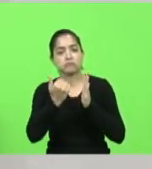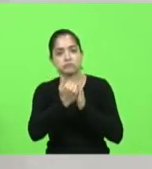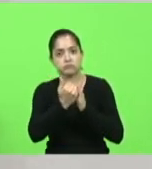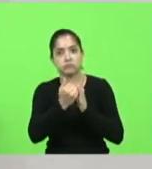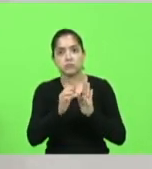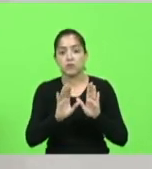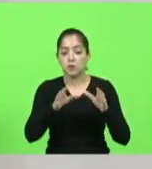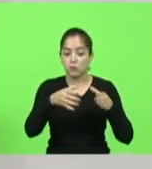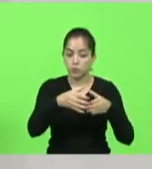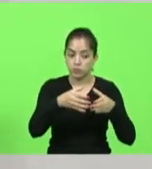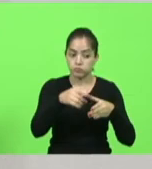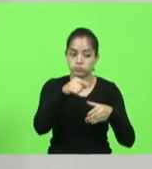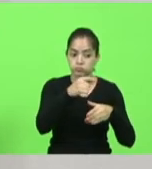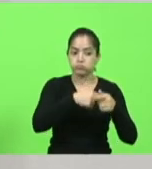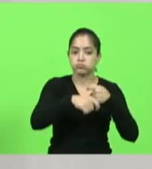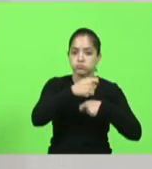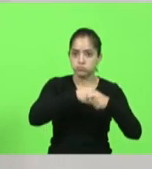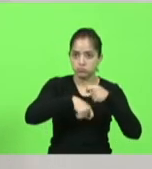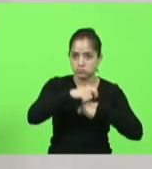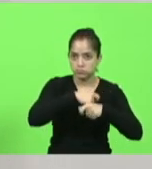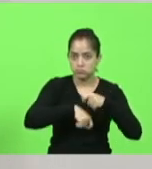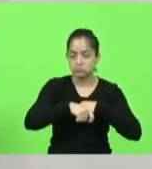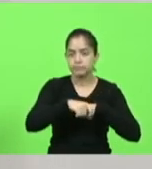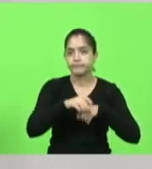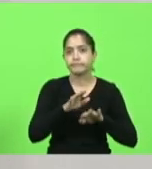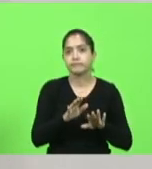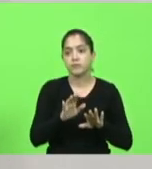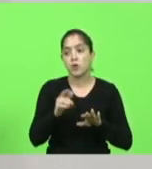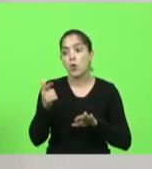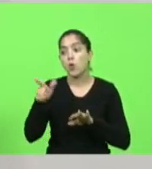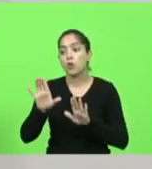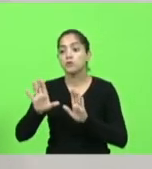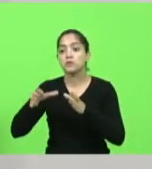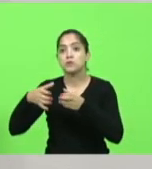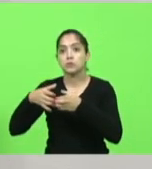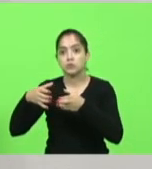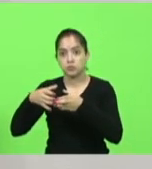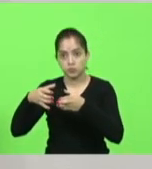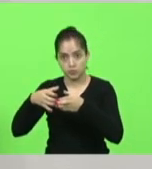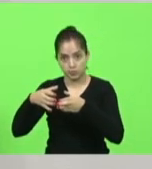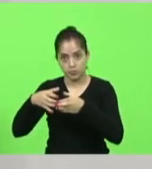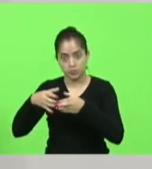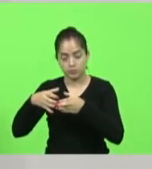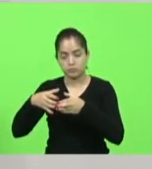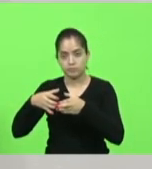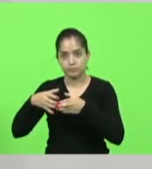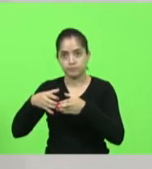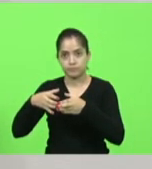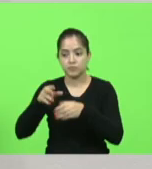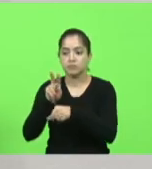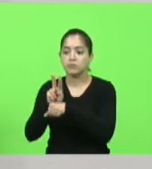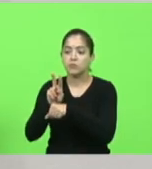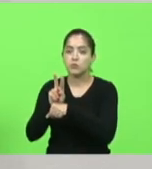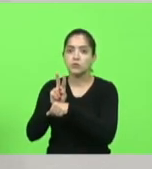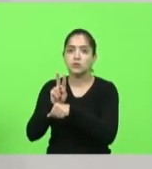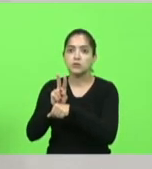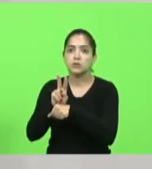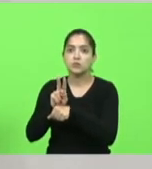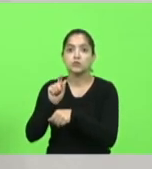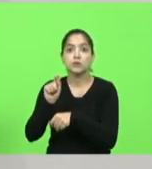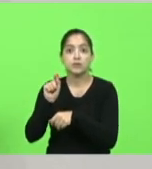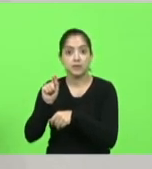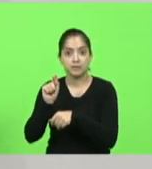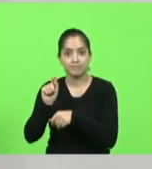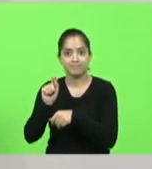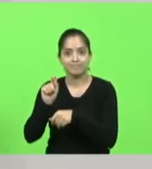secretário de administração para tratar disso. Outra equipe que o Heron Jordão, da Casa Civil, está cuidando, é da